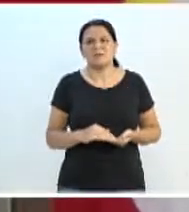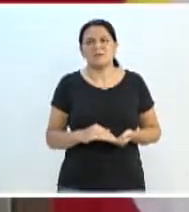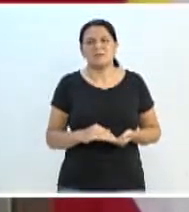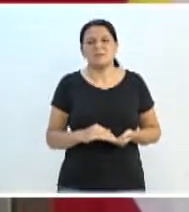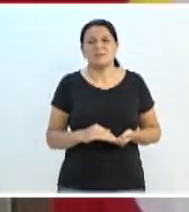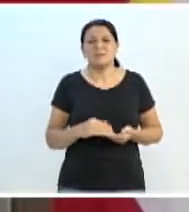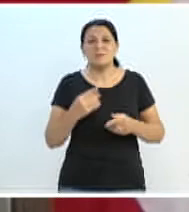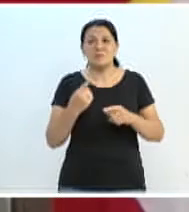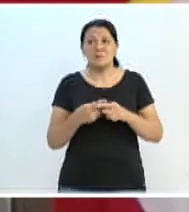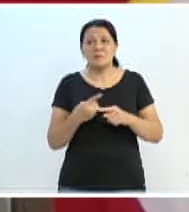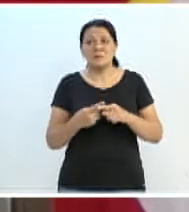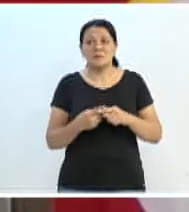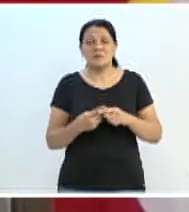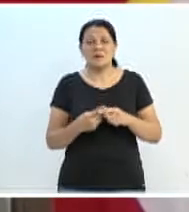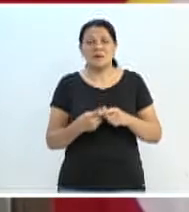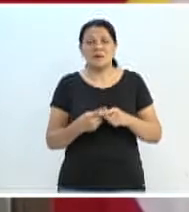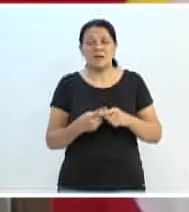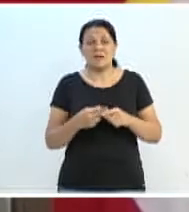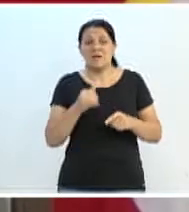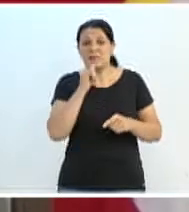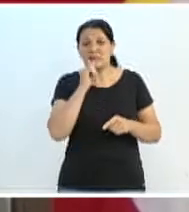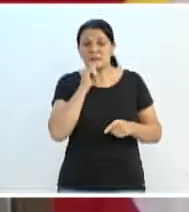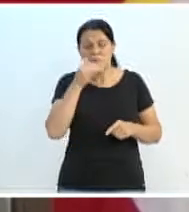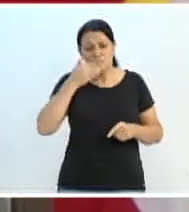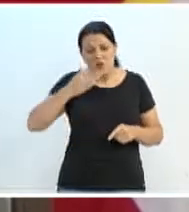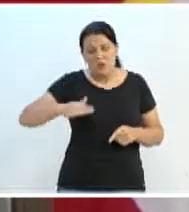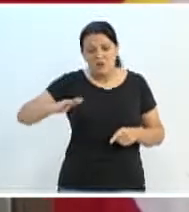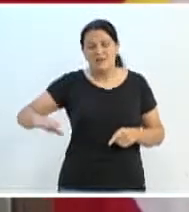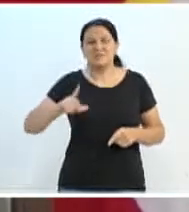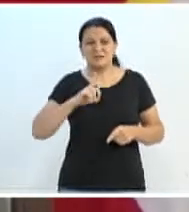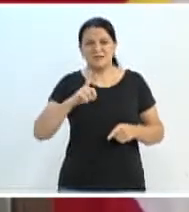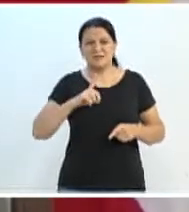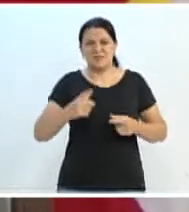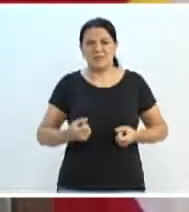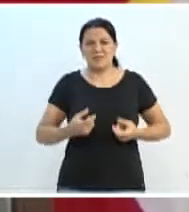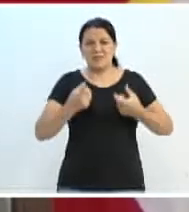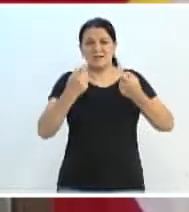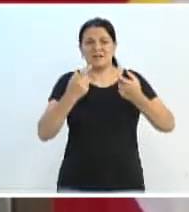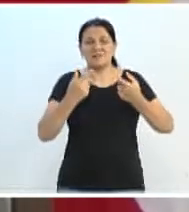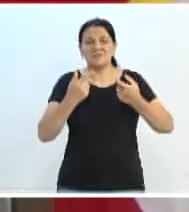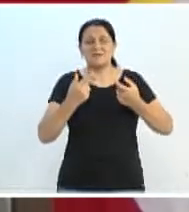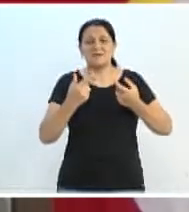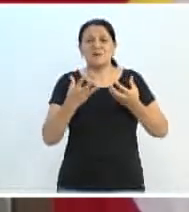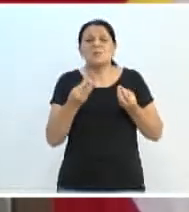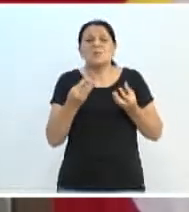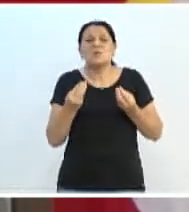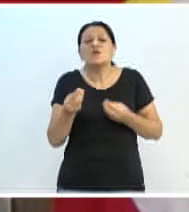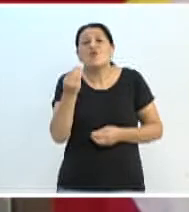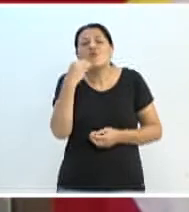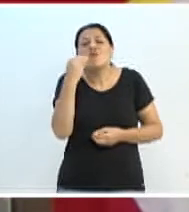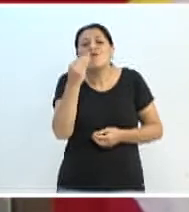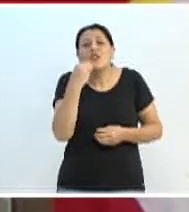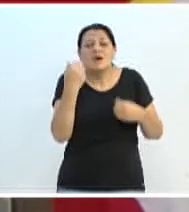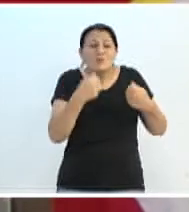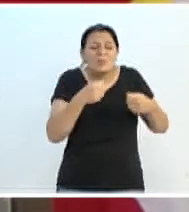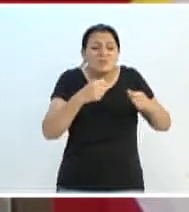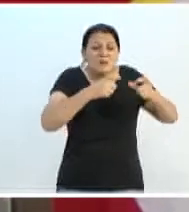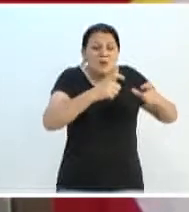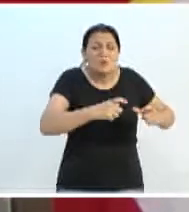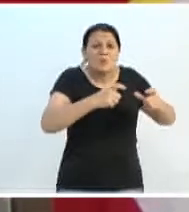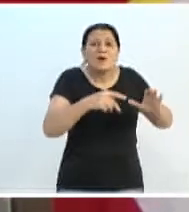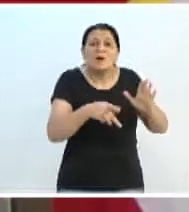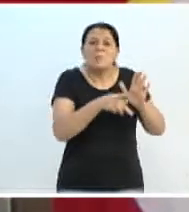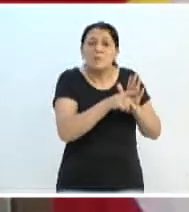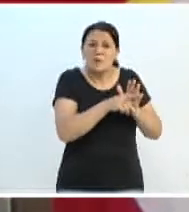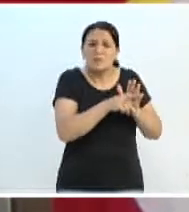baixa imunidade que os pacientes oncológicos têm com vários tipos de câncer. A pretensão dessa obra é criar